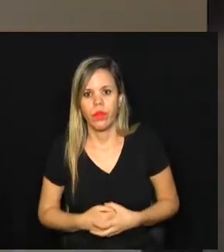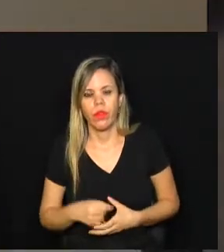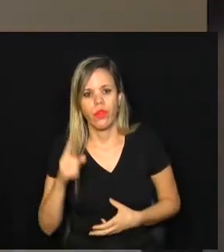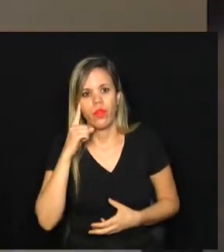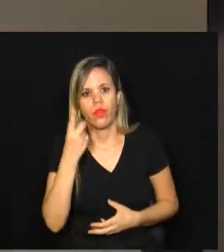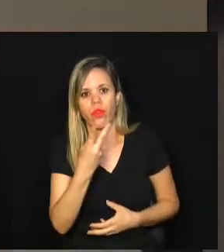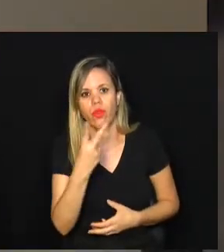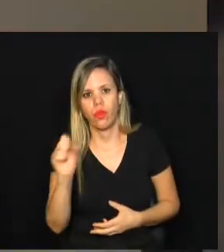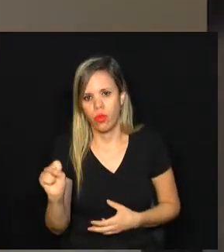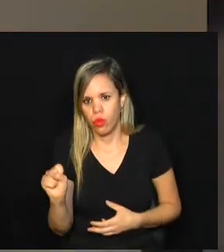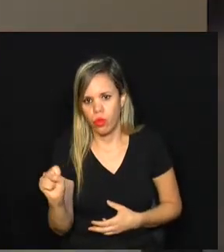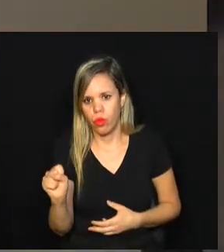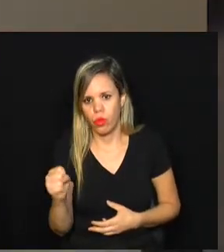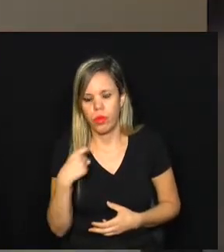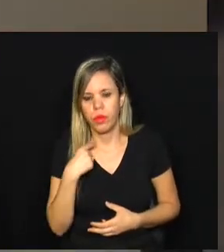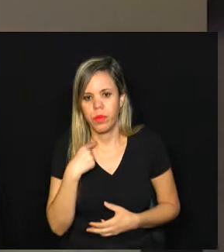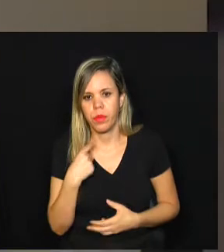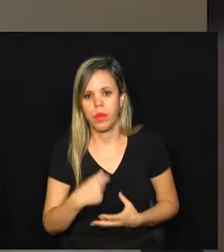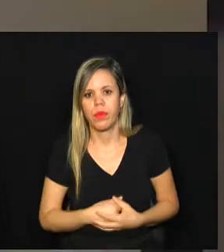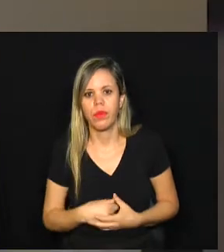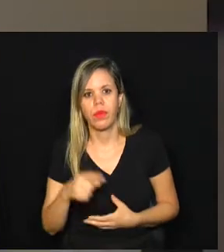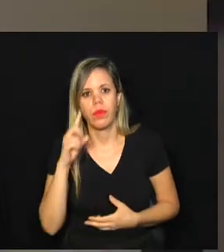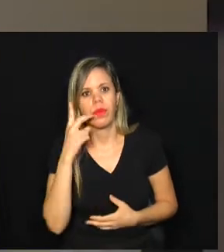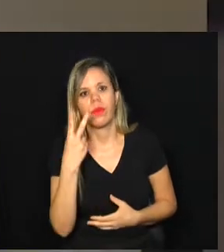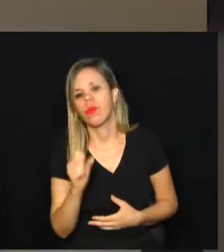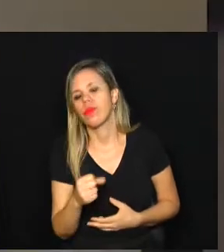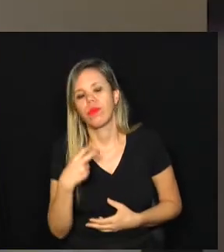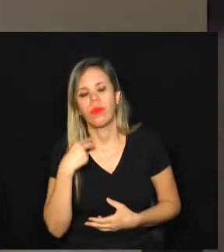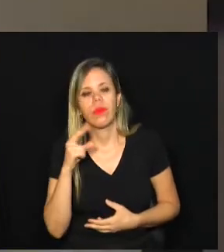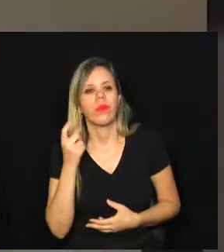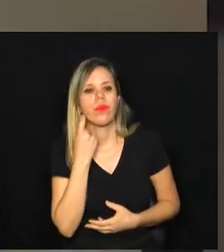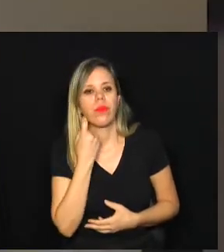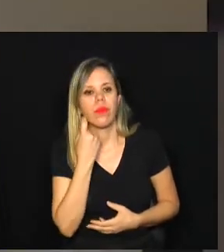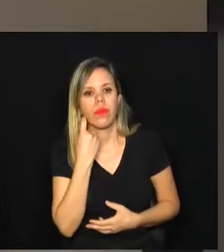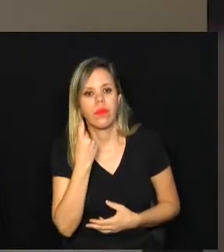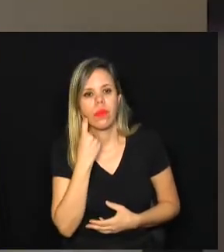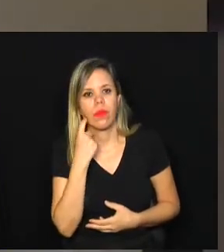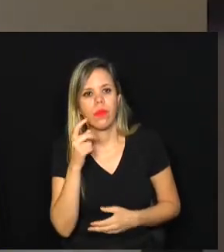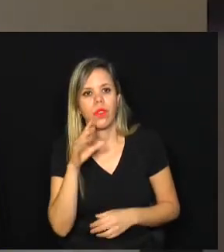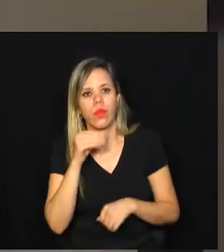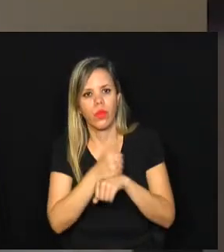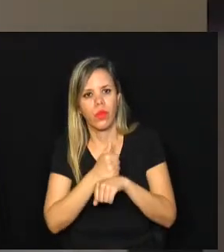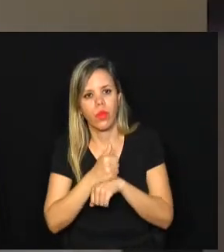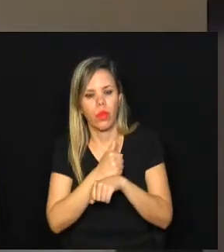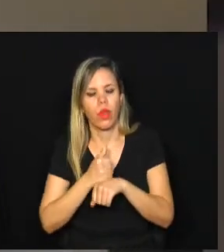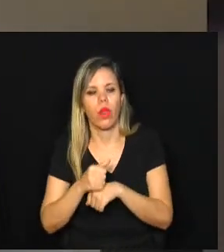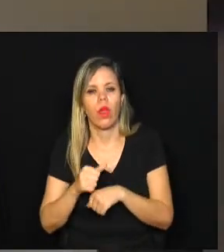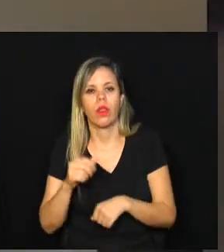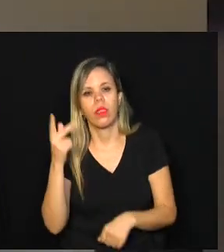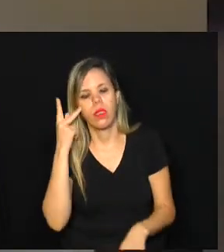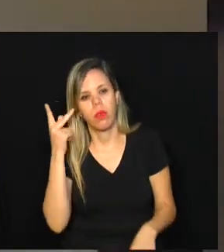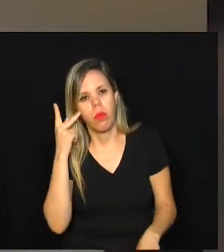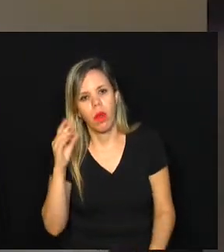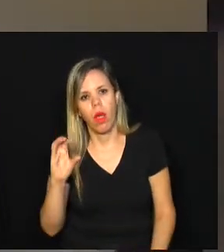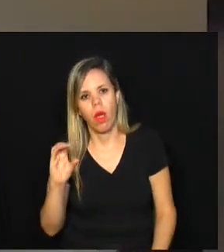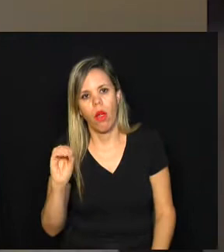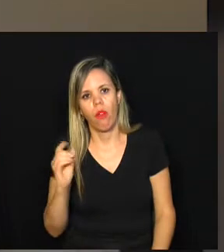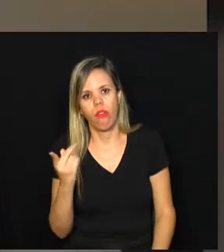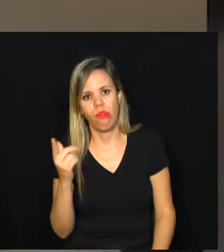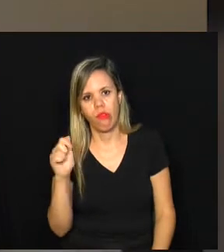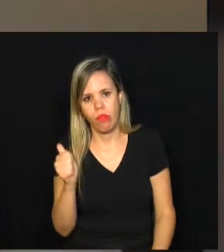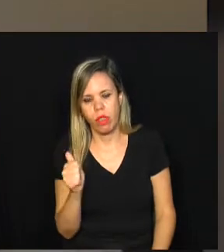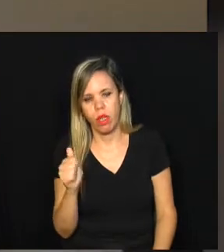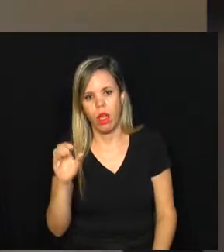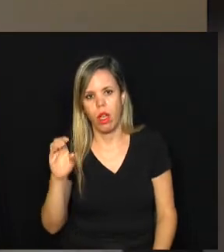28 de maio. No dia 28 de sexta, vão ser vacinados aeroviários dos aeroportos de Congonhas, Cumbica